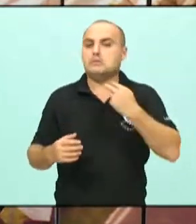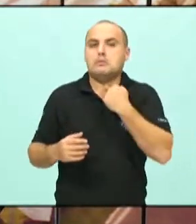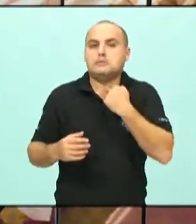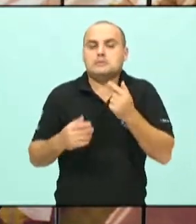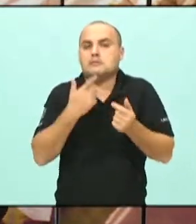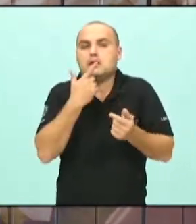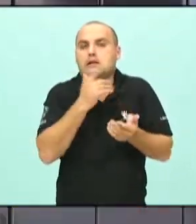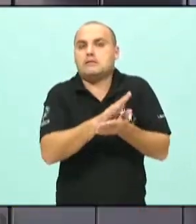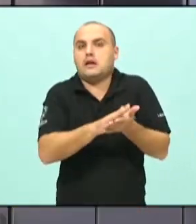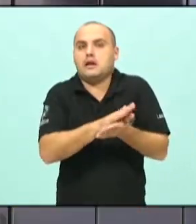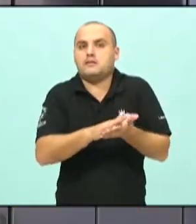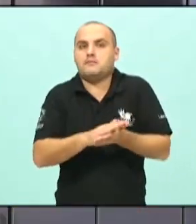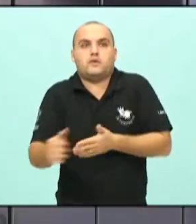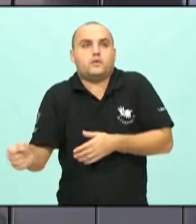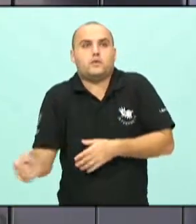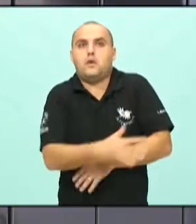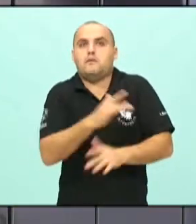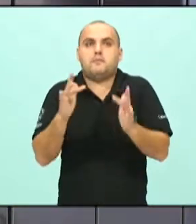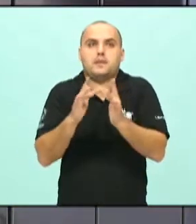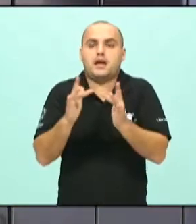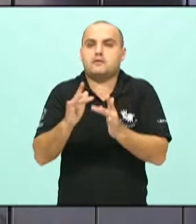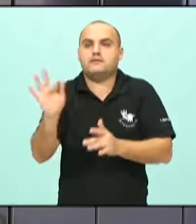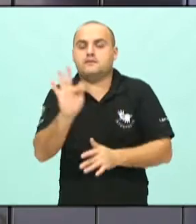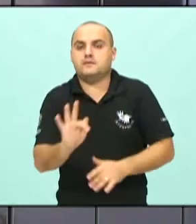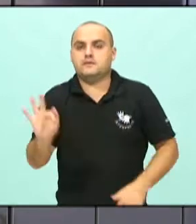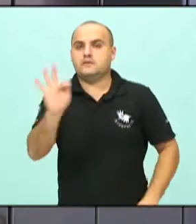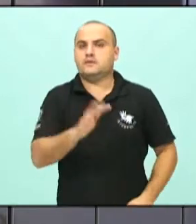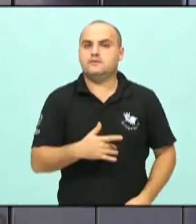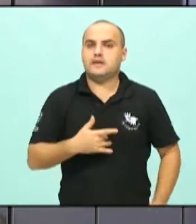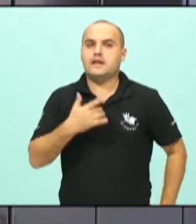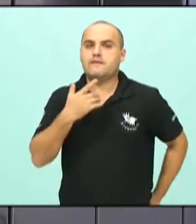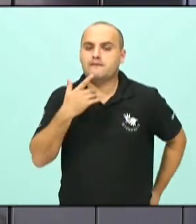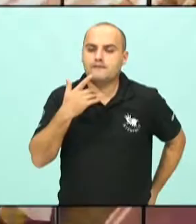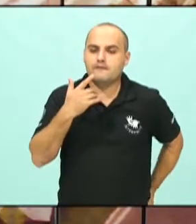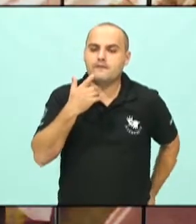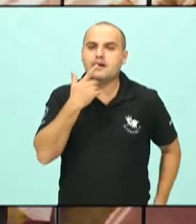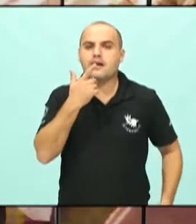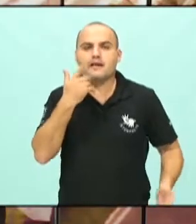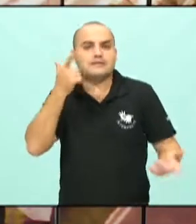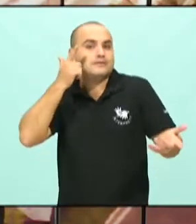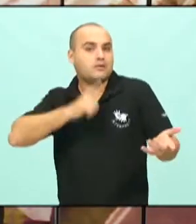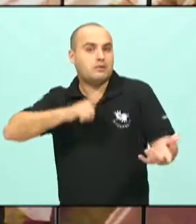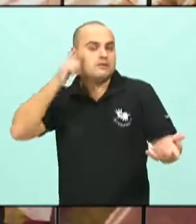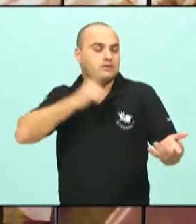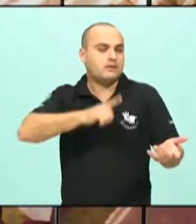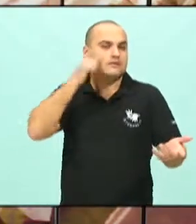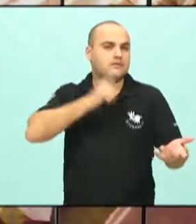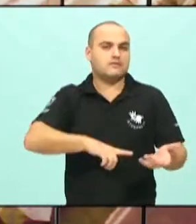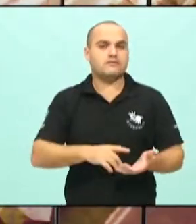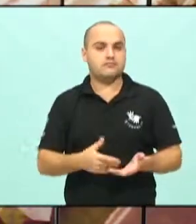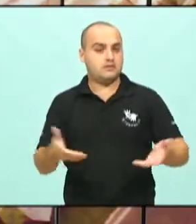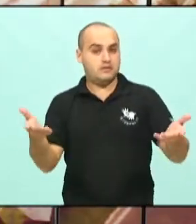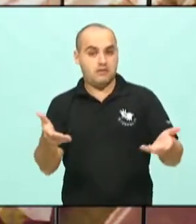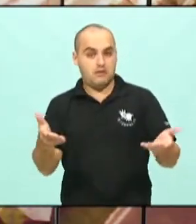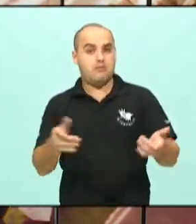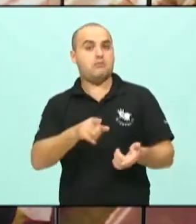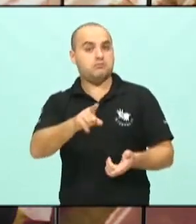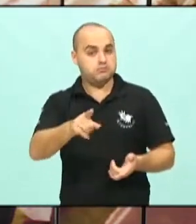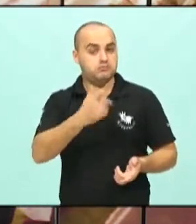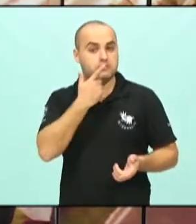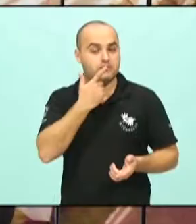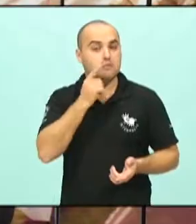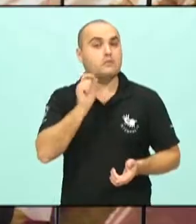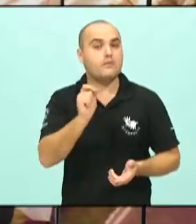novo Pacto Federativo, em rediscutir essa situação, quando o senhor mesmo colocou aqui para a gente que os